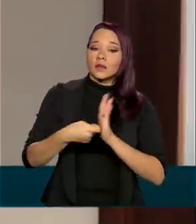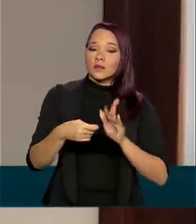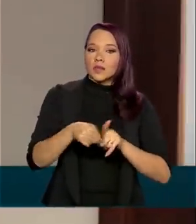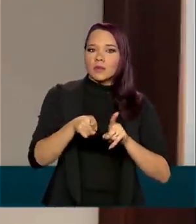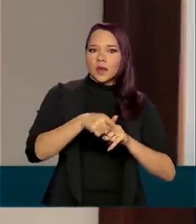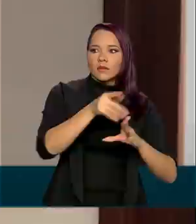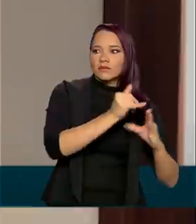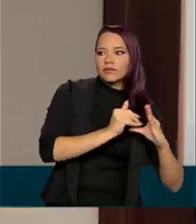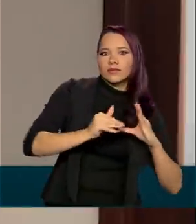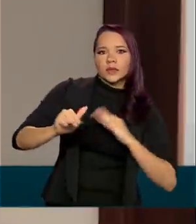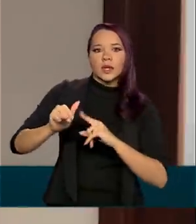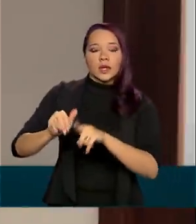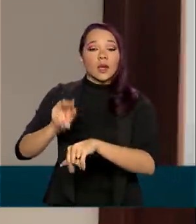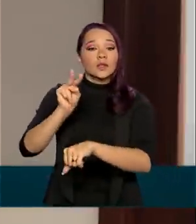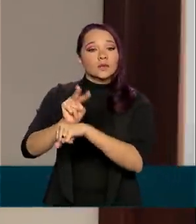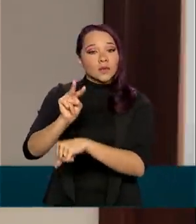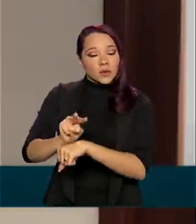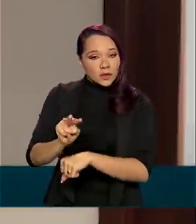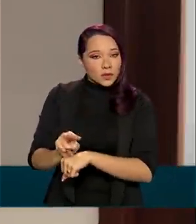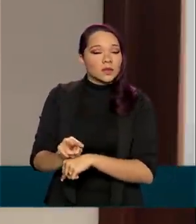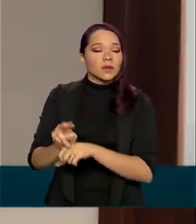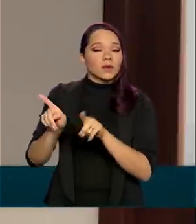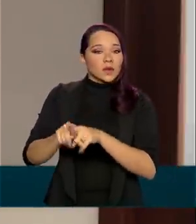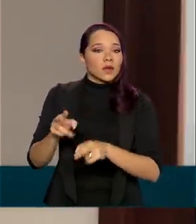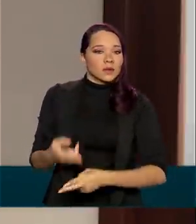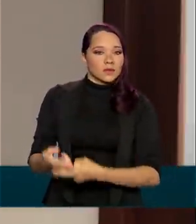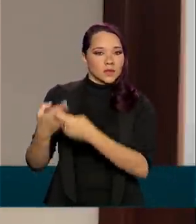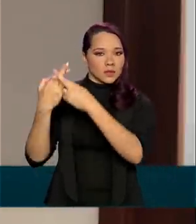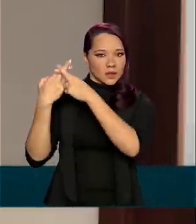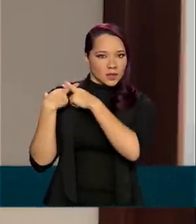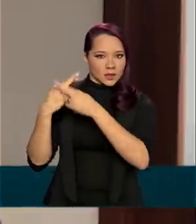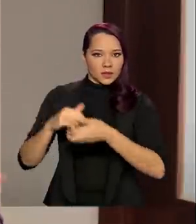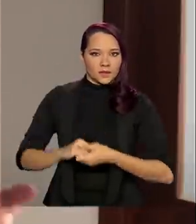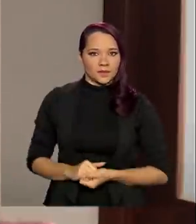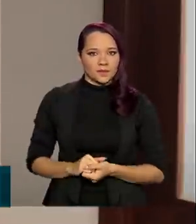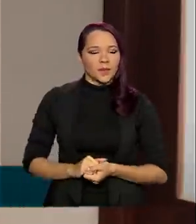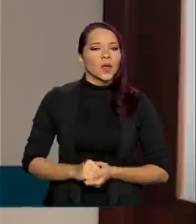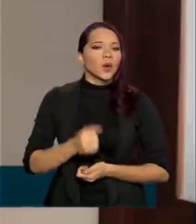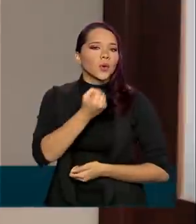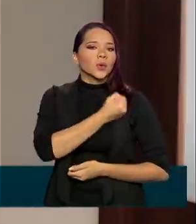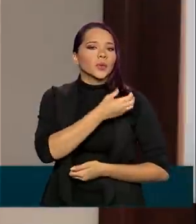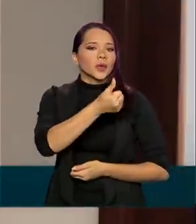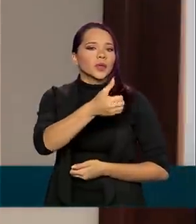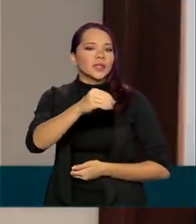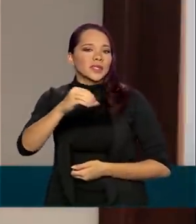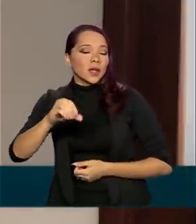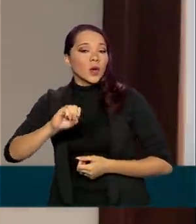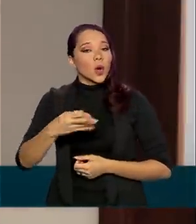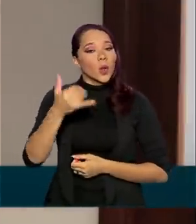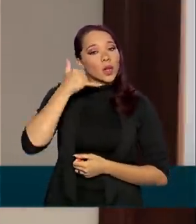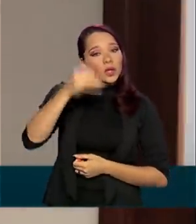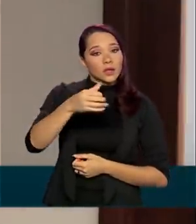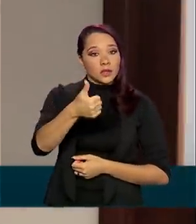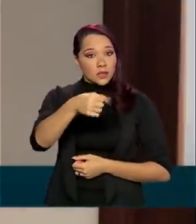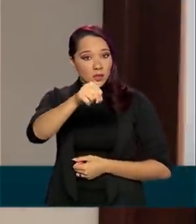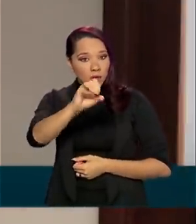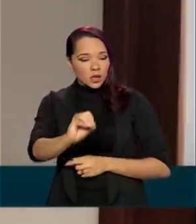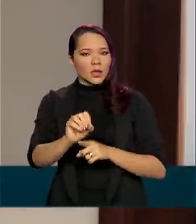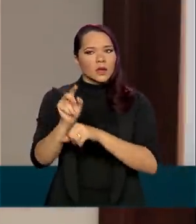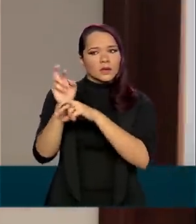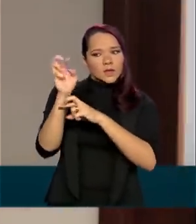encaminhada para a rede de proteção e responsabilização. O Disque 100 ou Ligue 180 vão